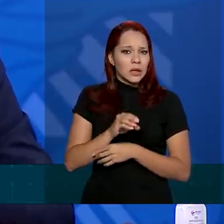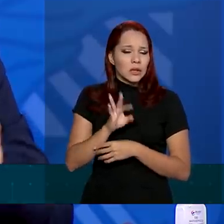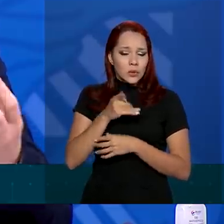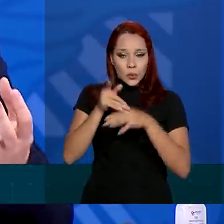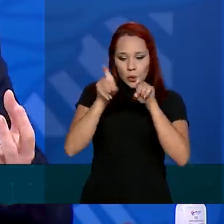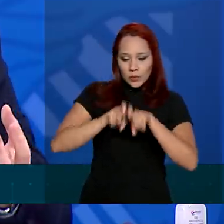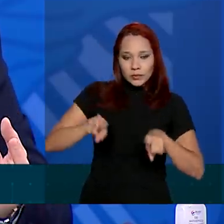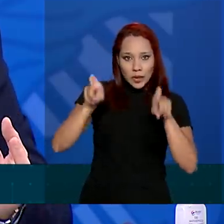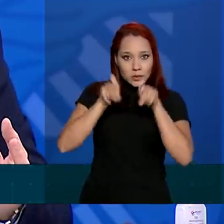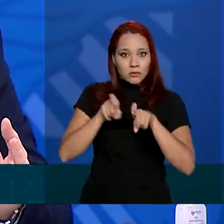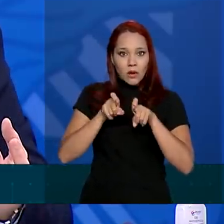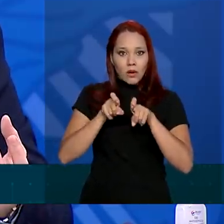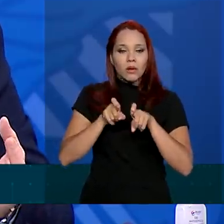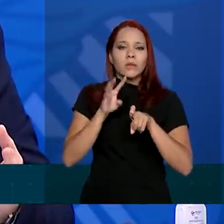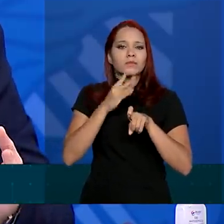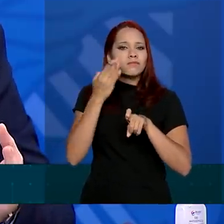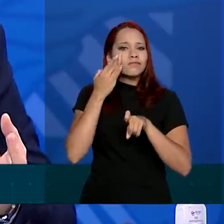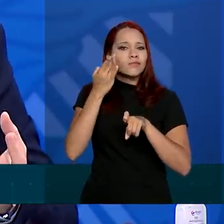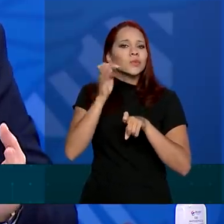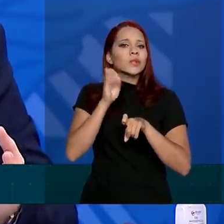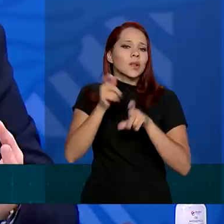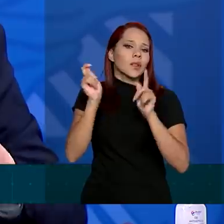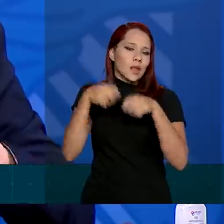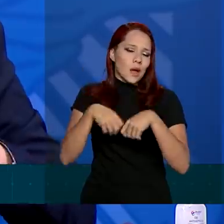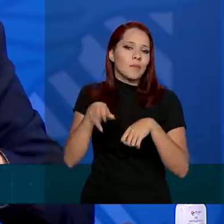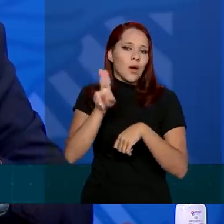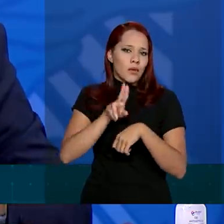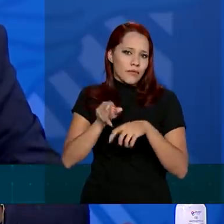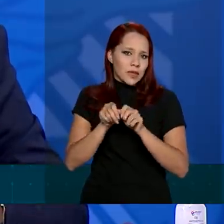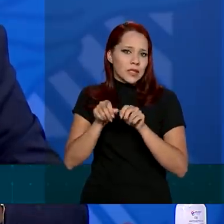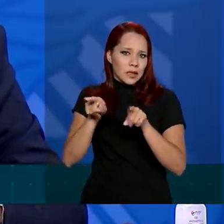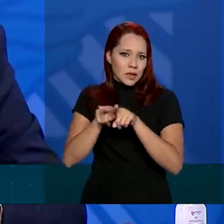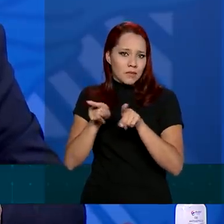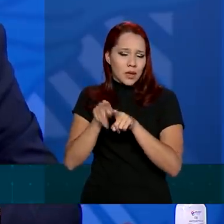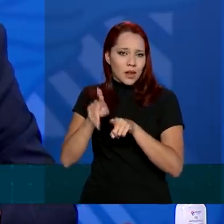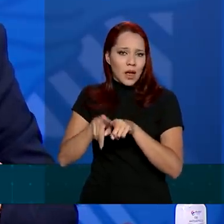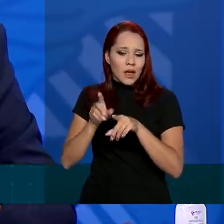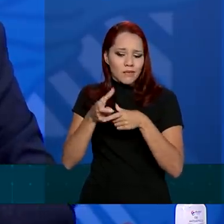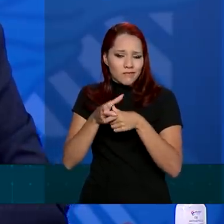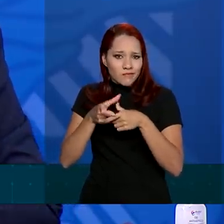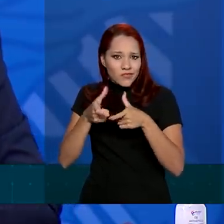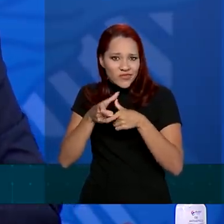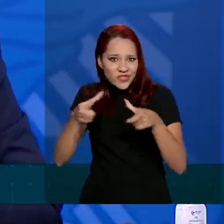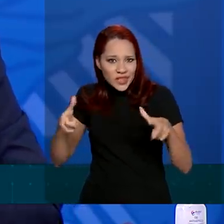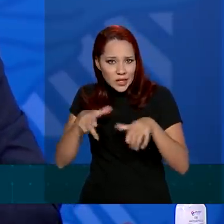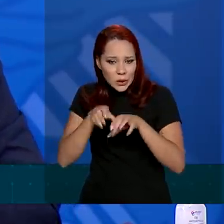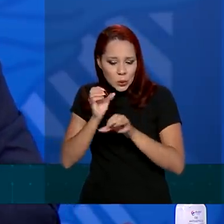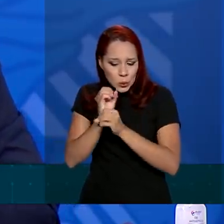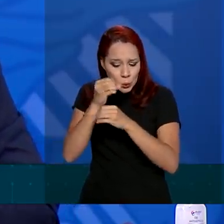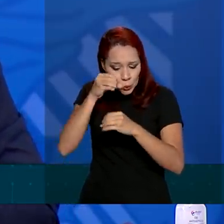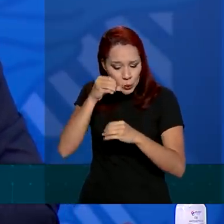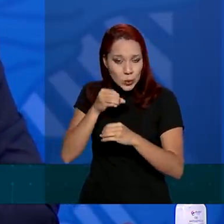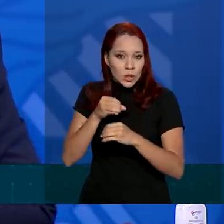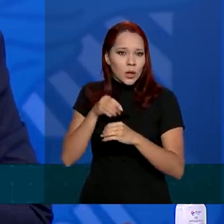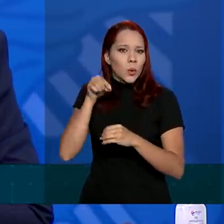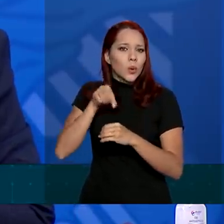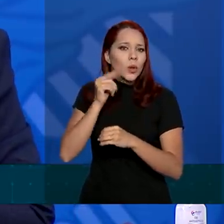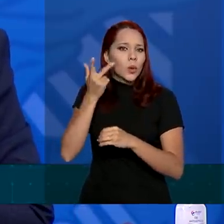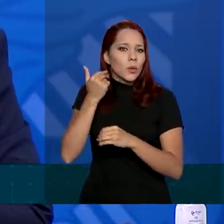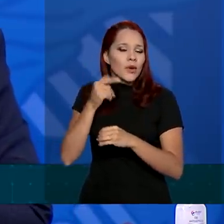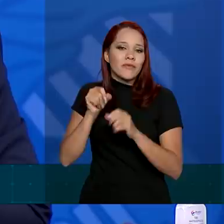no computador, se mostrou viável também in vitro. Qual que seria a etapa natural?